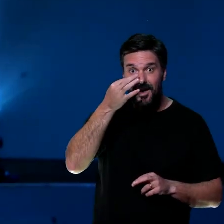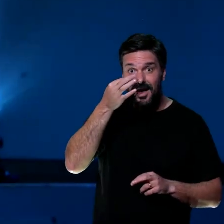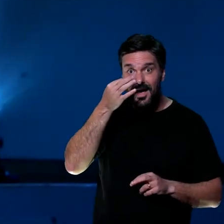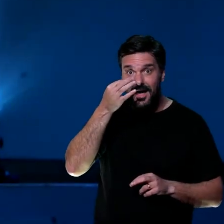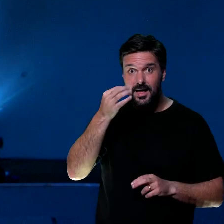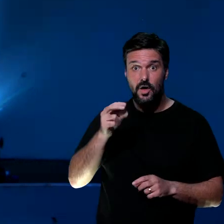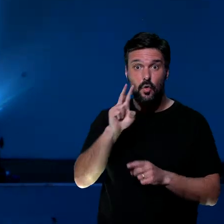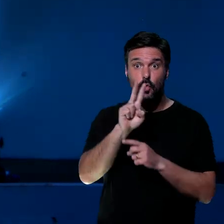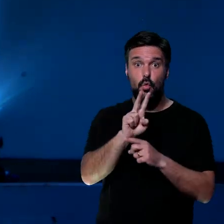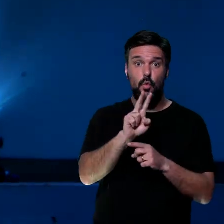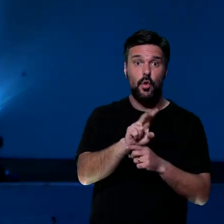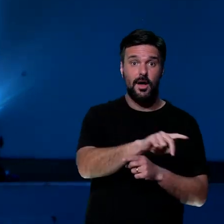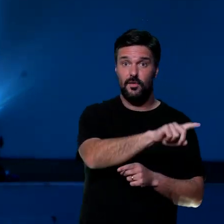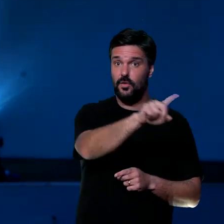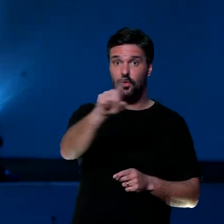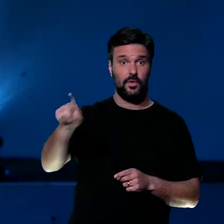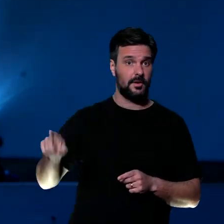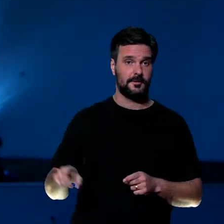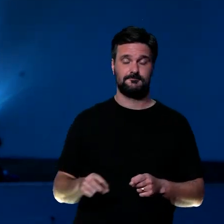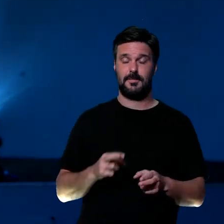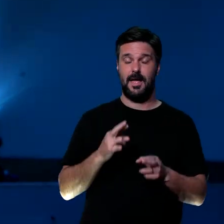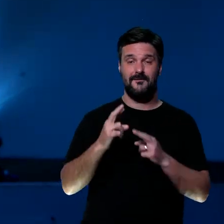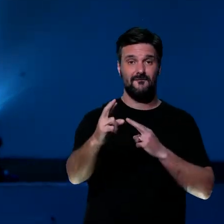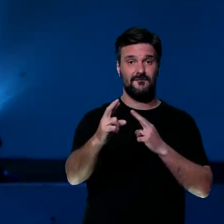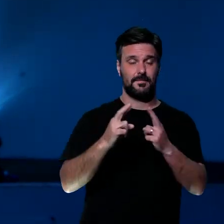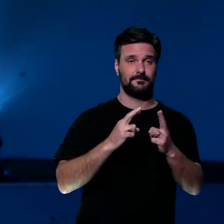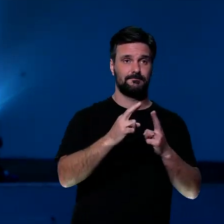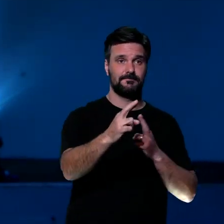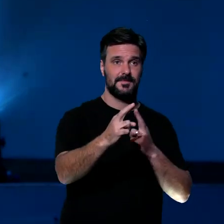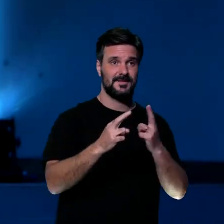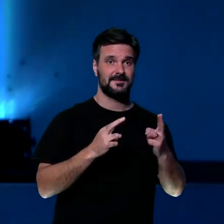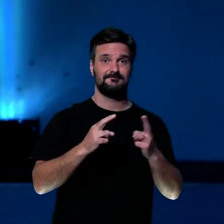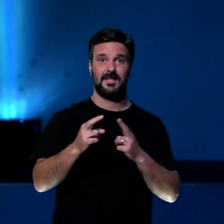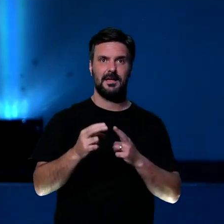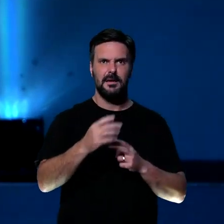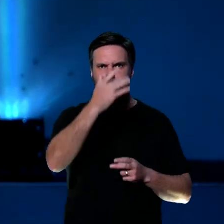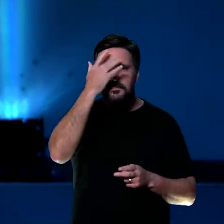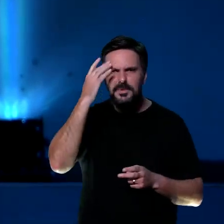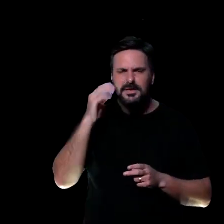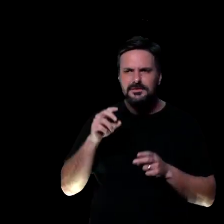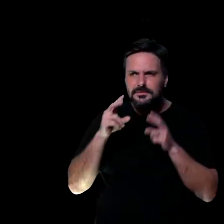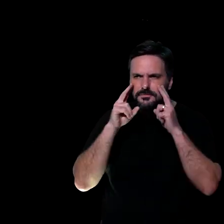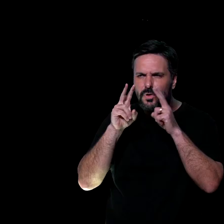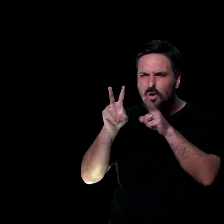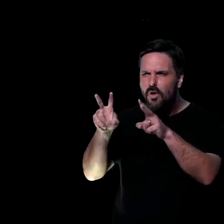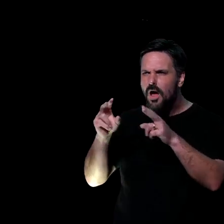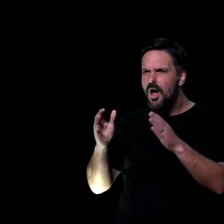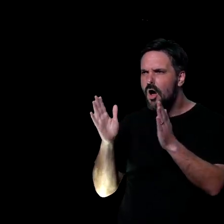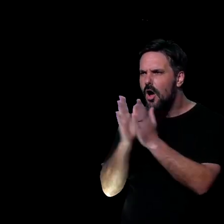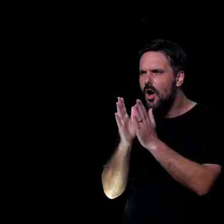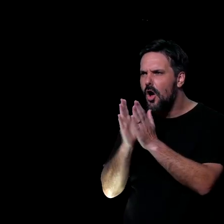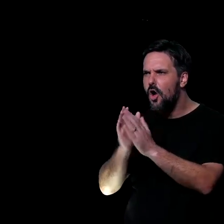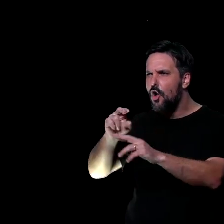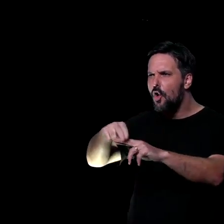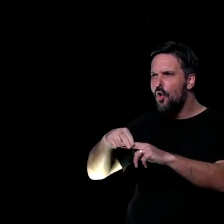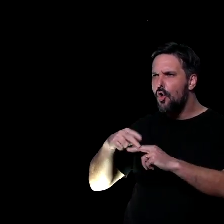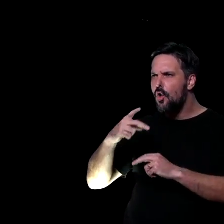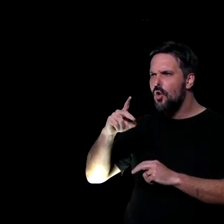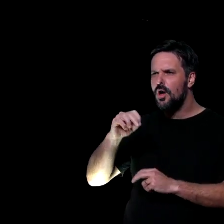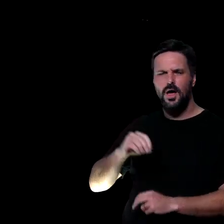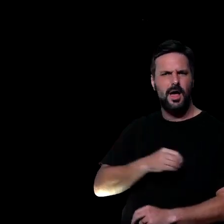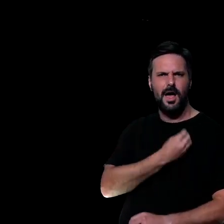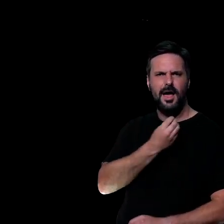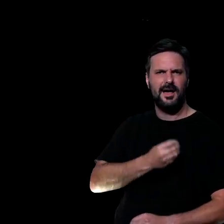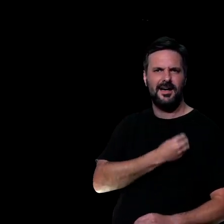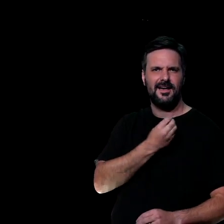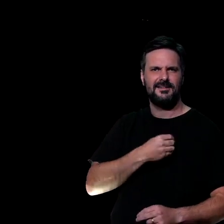início, os relacionamentos também te ajudam. O cara que vê quando você não está legal, o cara que ora por você, o cara que você pode falar, mano, ora por mim porque eu